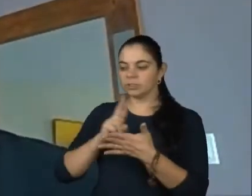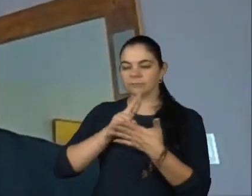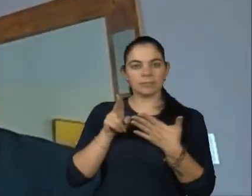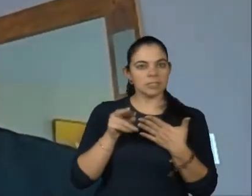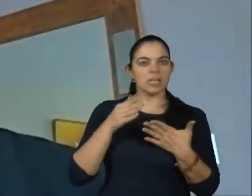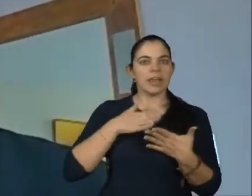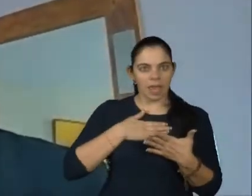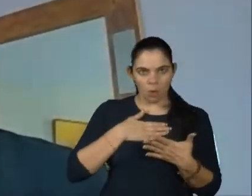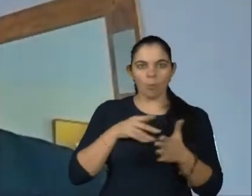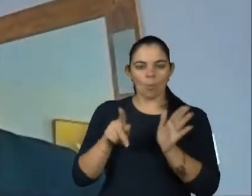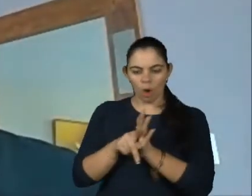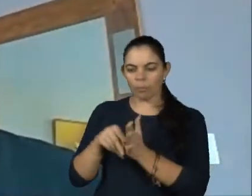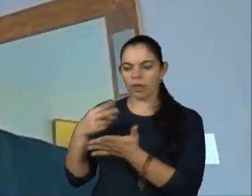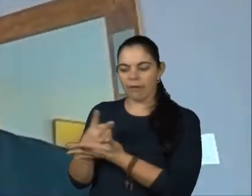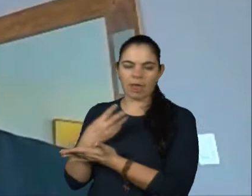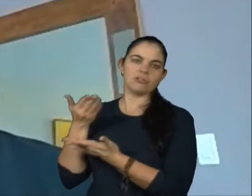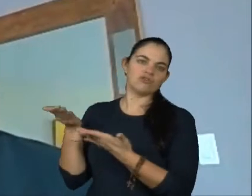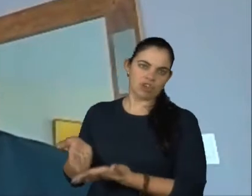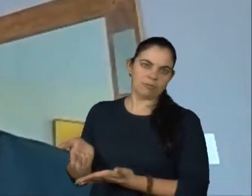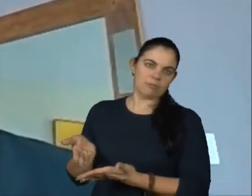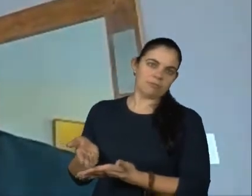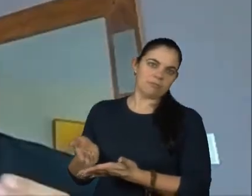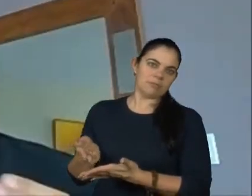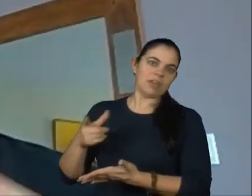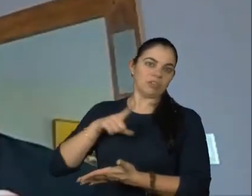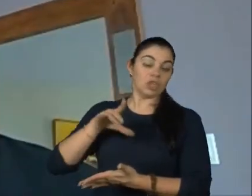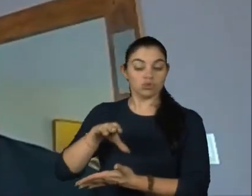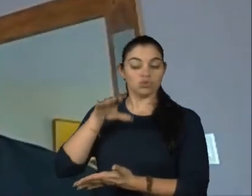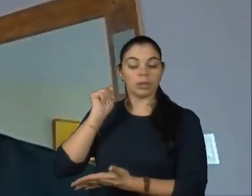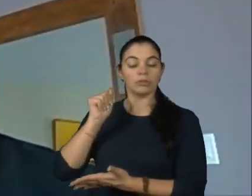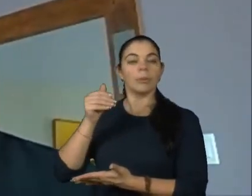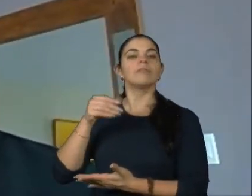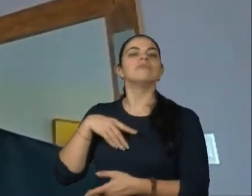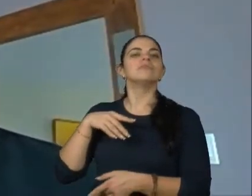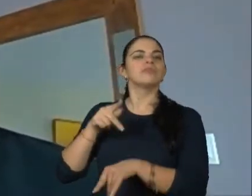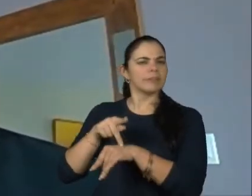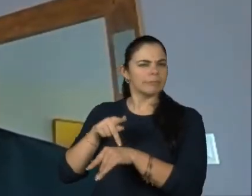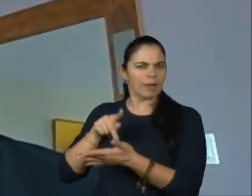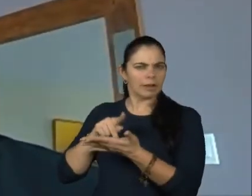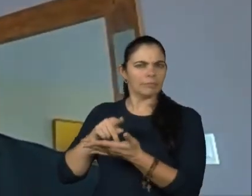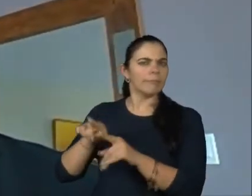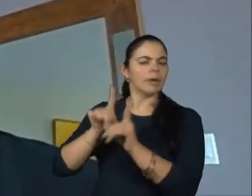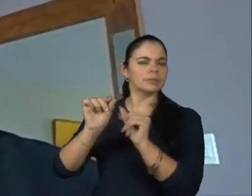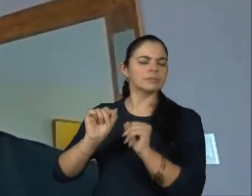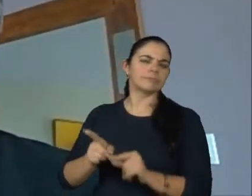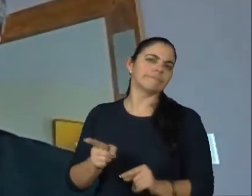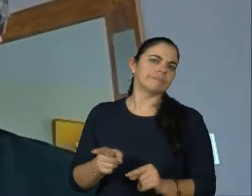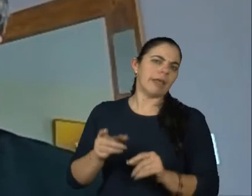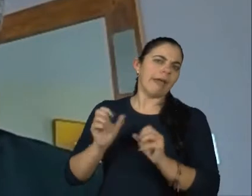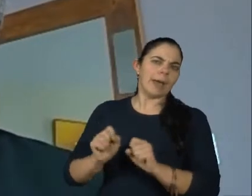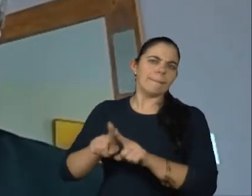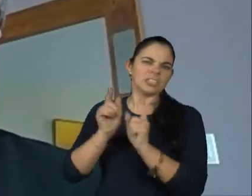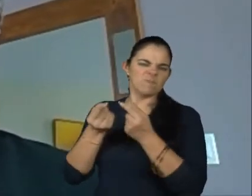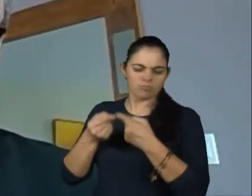errei, sabe? Talvez eu devesse ter ouvido mais. As três, eu acho, sabe? Mas para